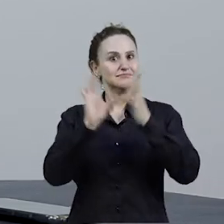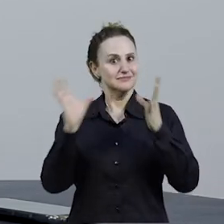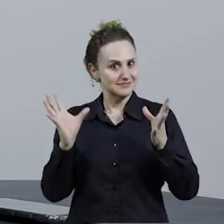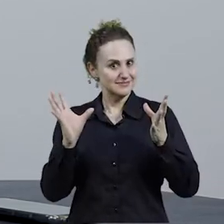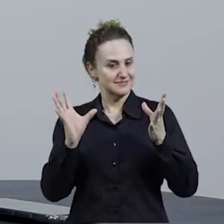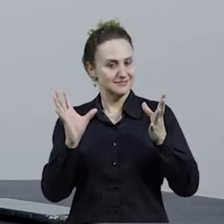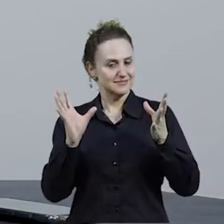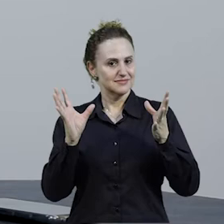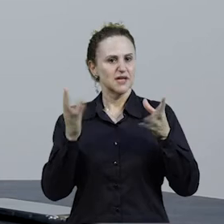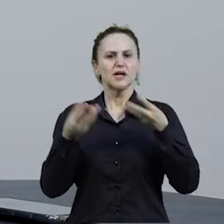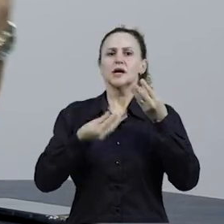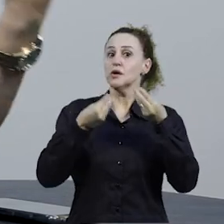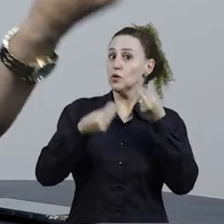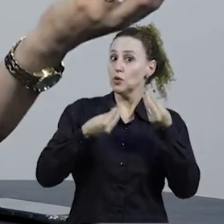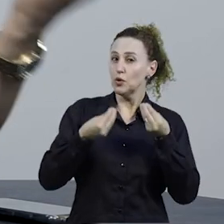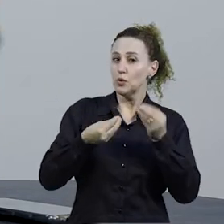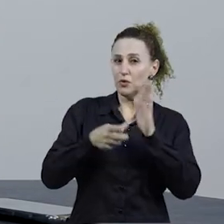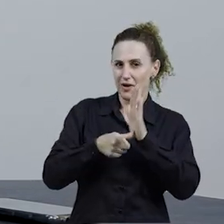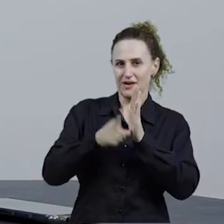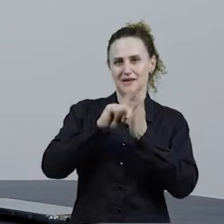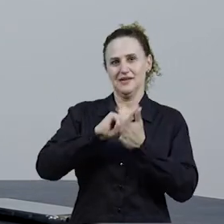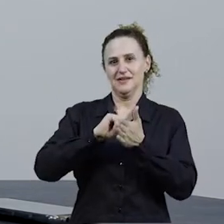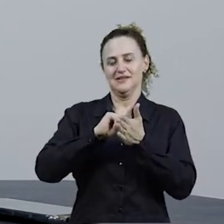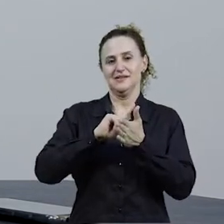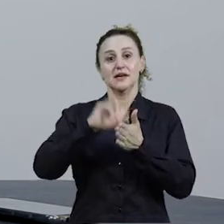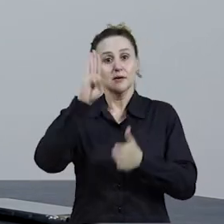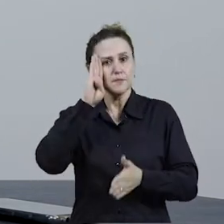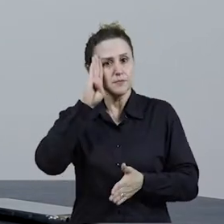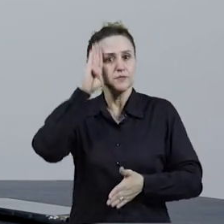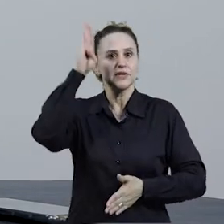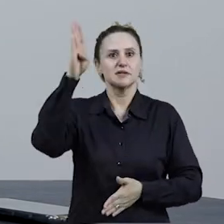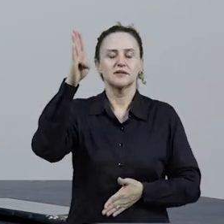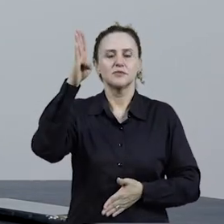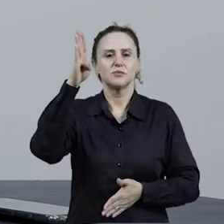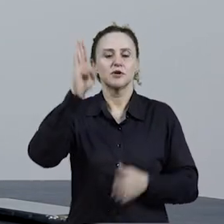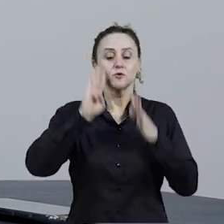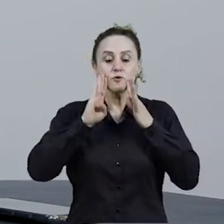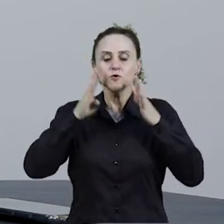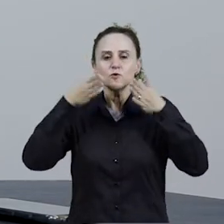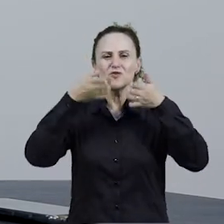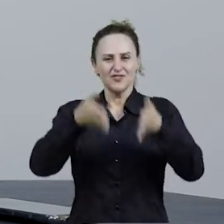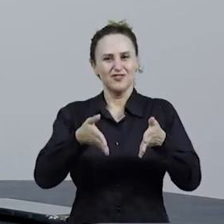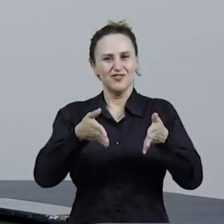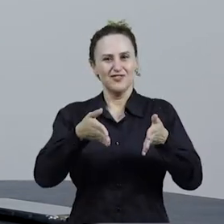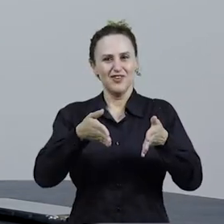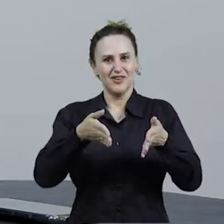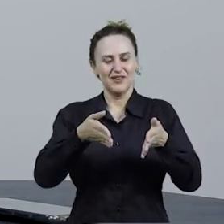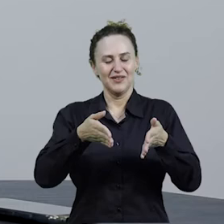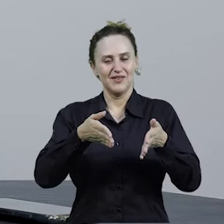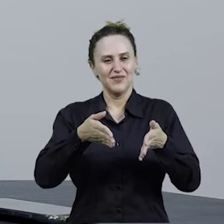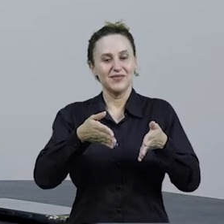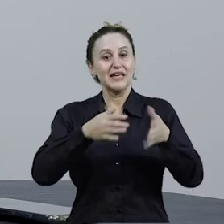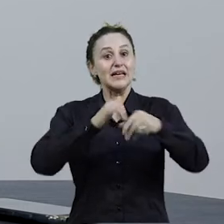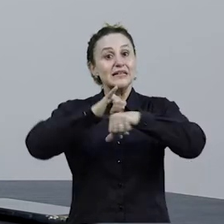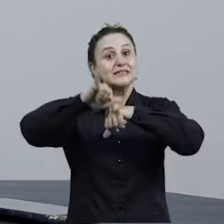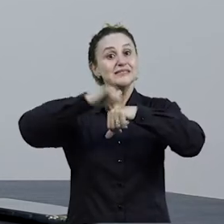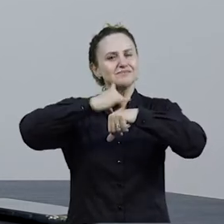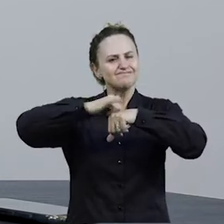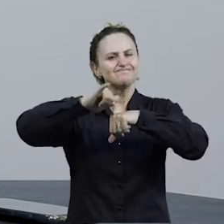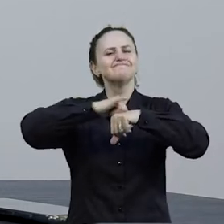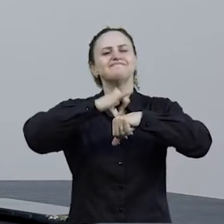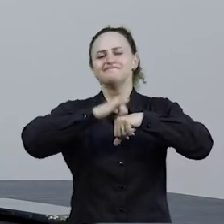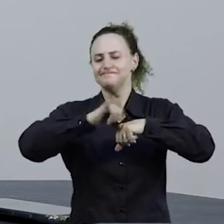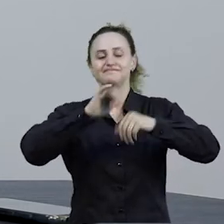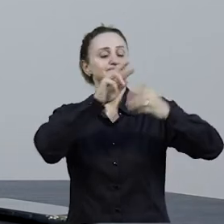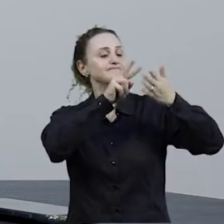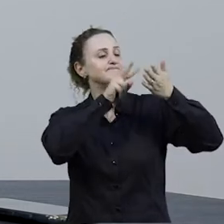mas sempre foi assim, como era antes, né? E, principalmente, um foco bem detalhado aqui em estratégias de